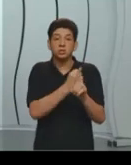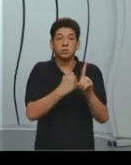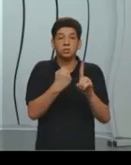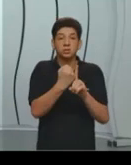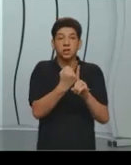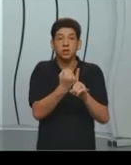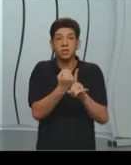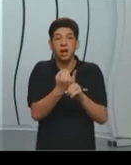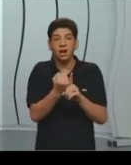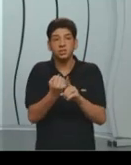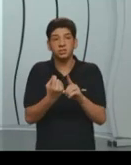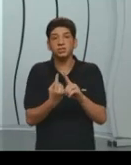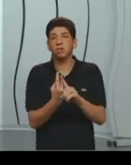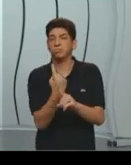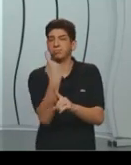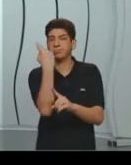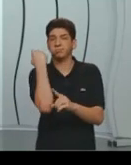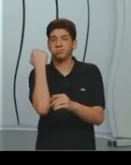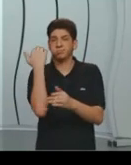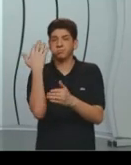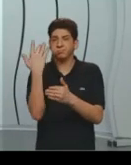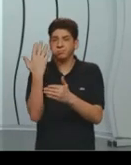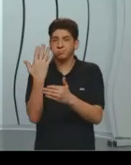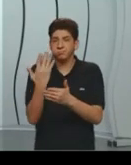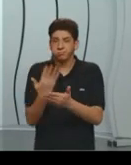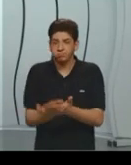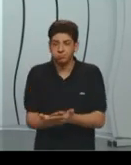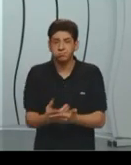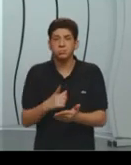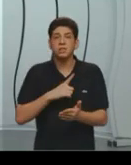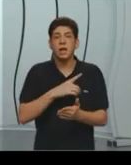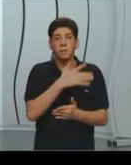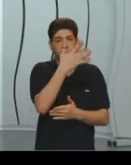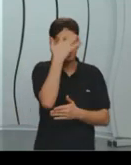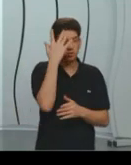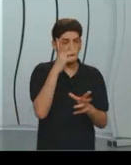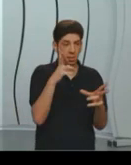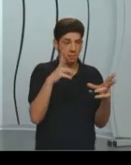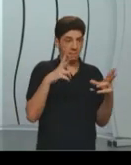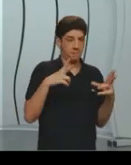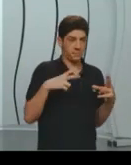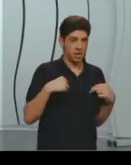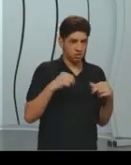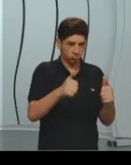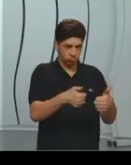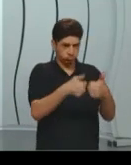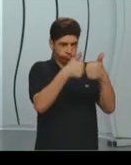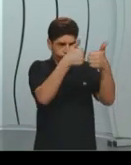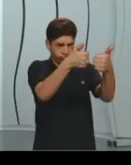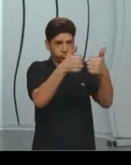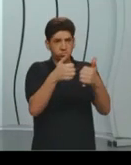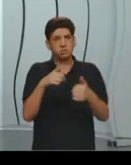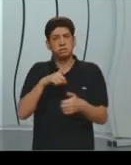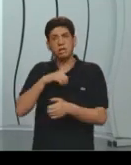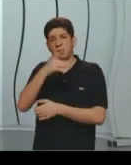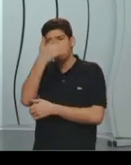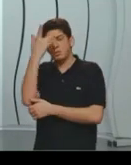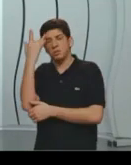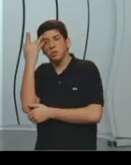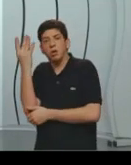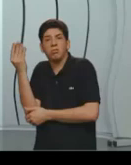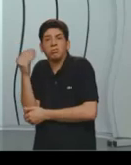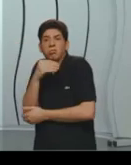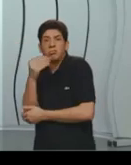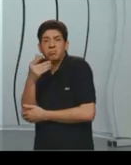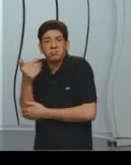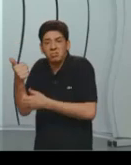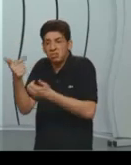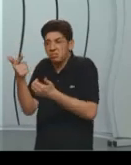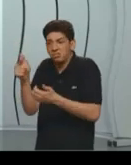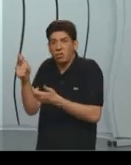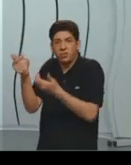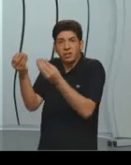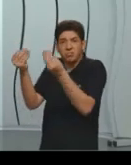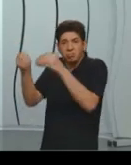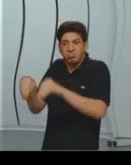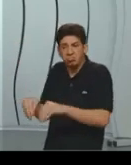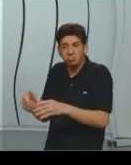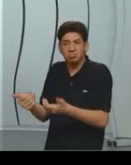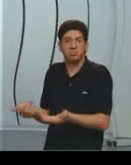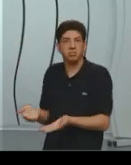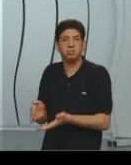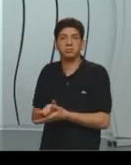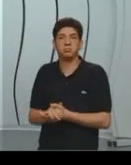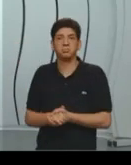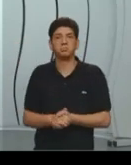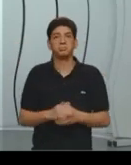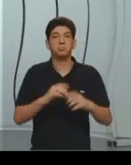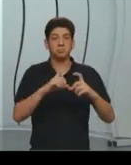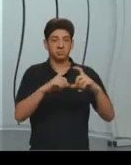têm muito mais privilégios que a outra, e é interessante pontuar isso, né? E essa outra charge também, que é interessante, também